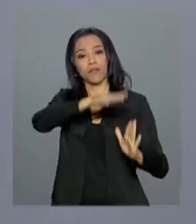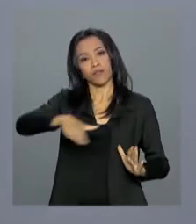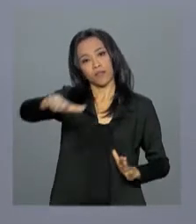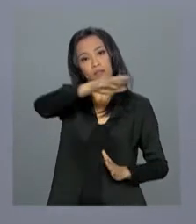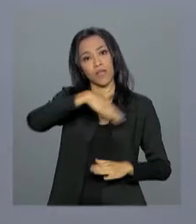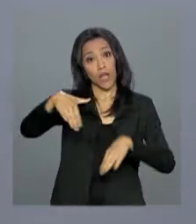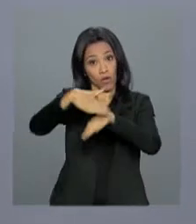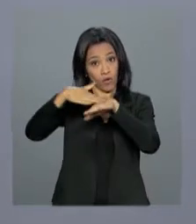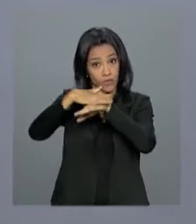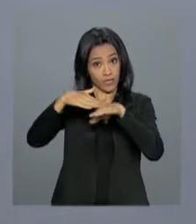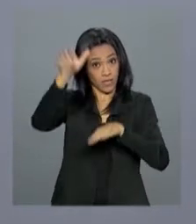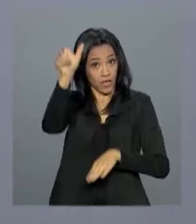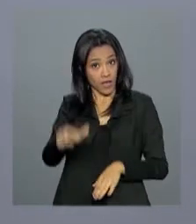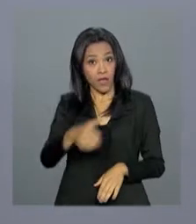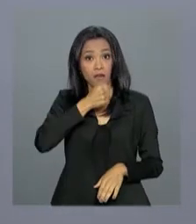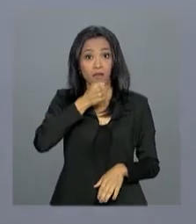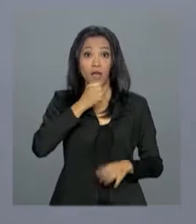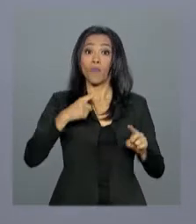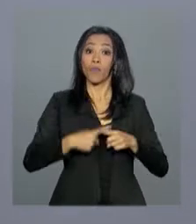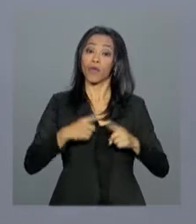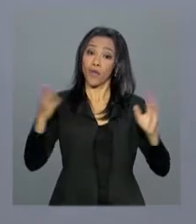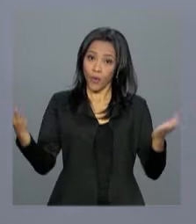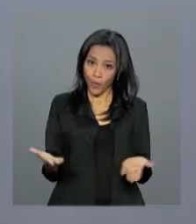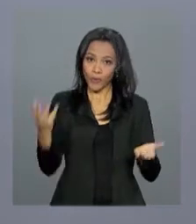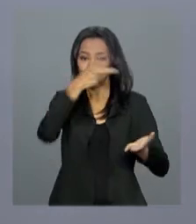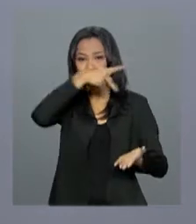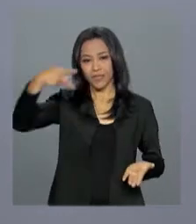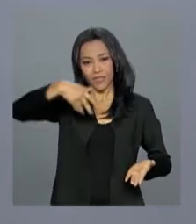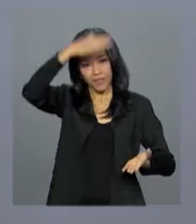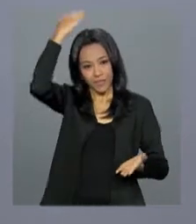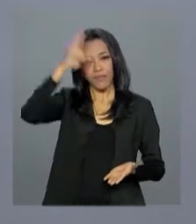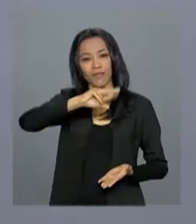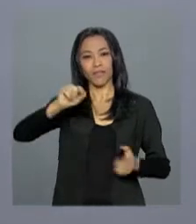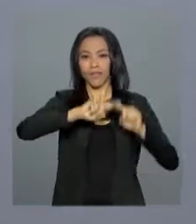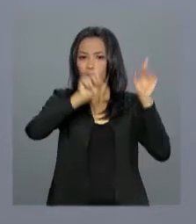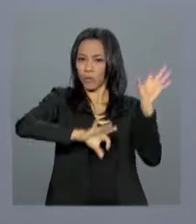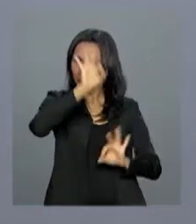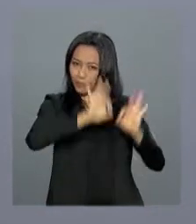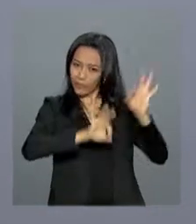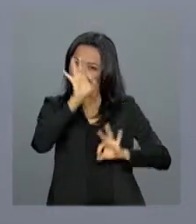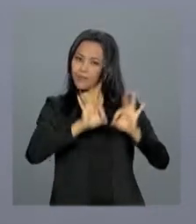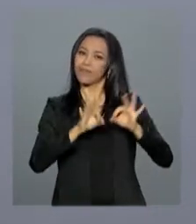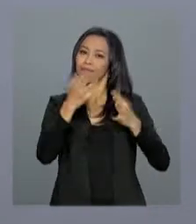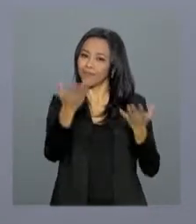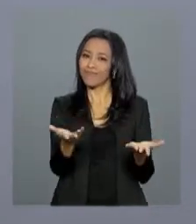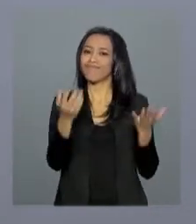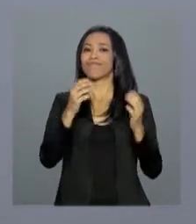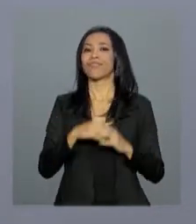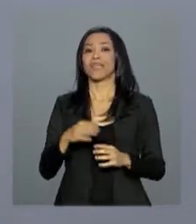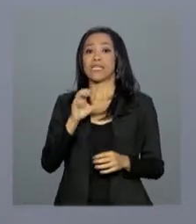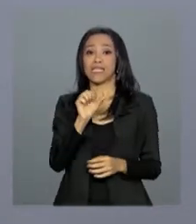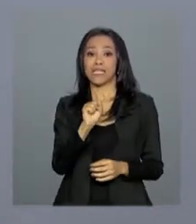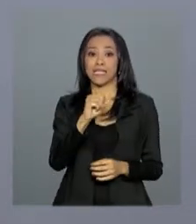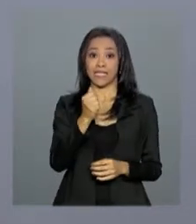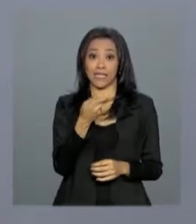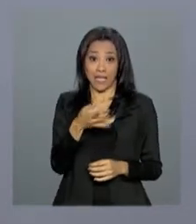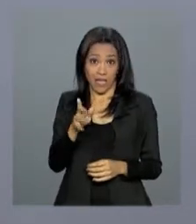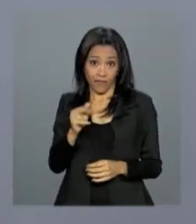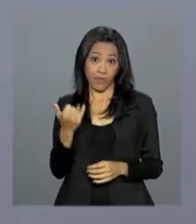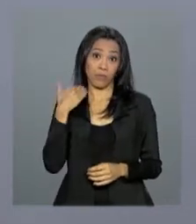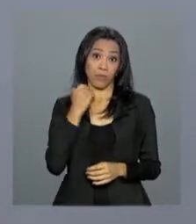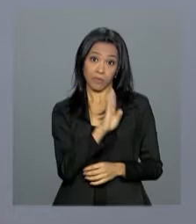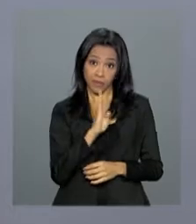repórter Ney Pereira, porque hoje o presidente Michel Temer lança o Plano Safra do Banco do Brasil. É isso, Ney. Bom dia para você.